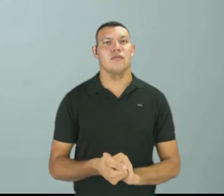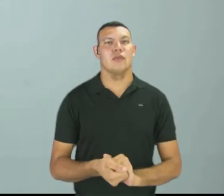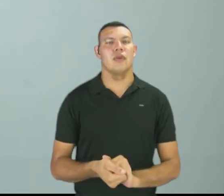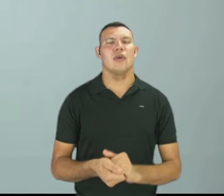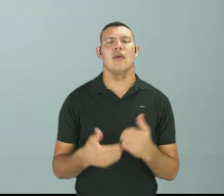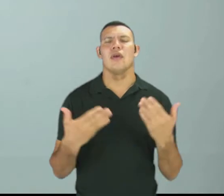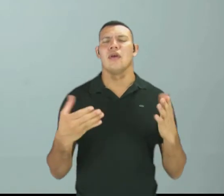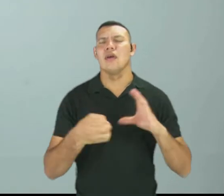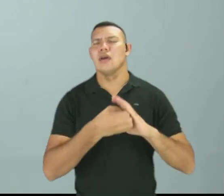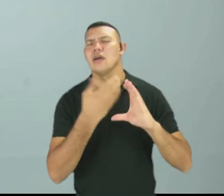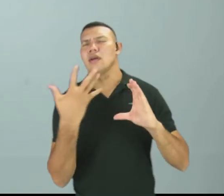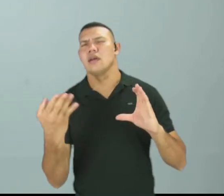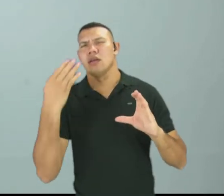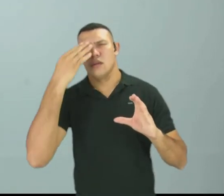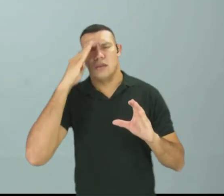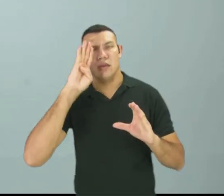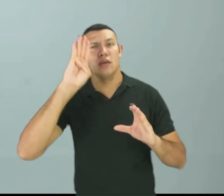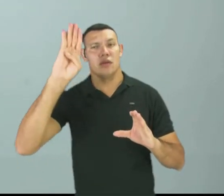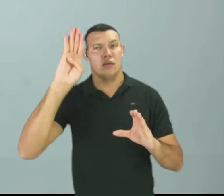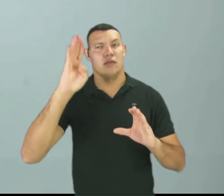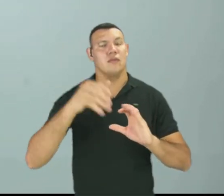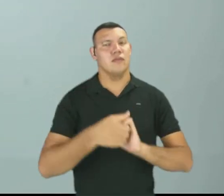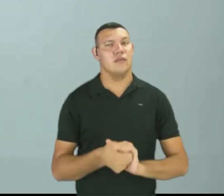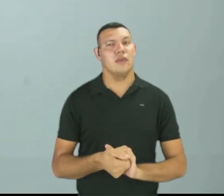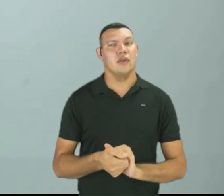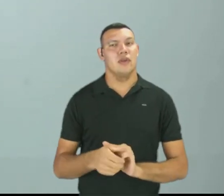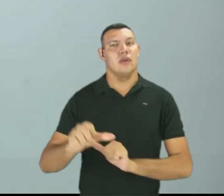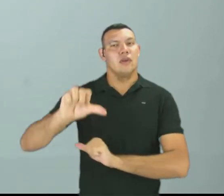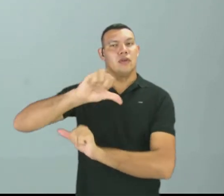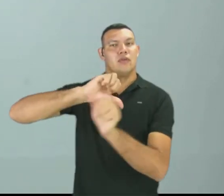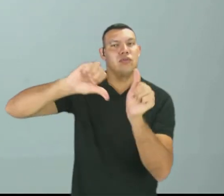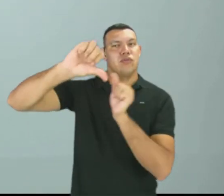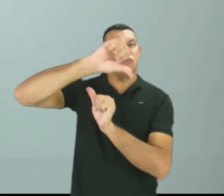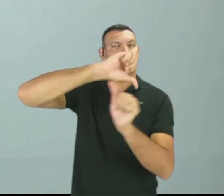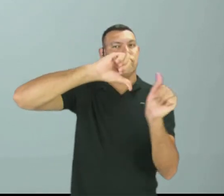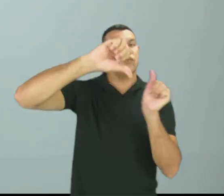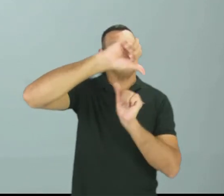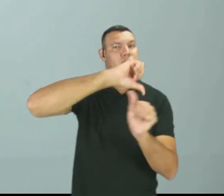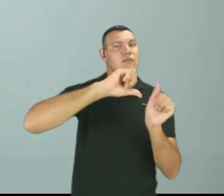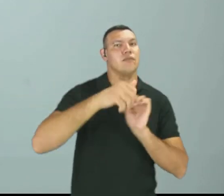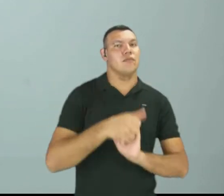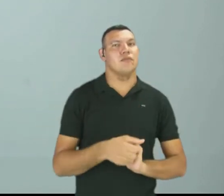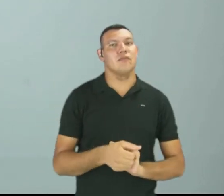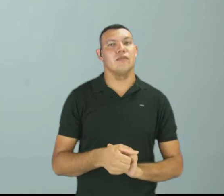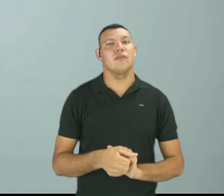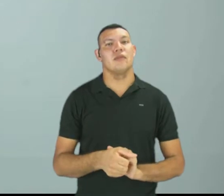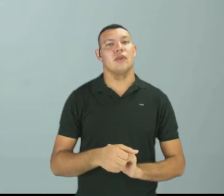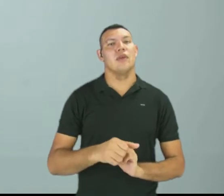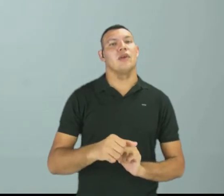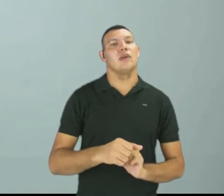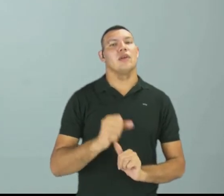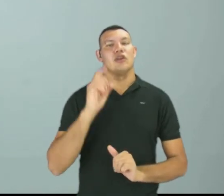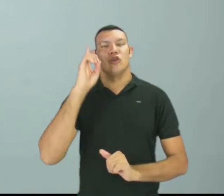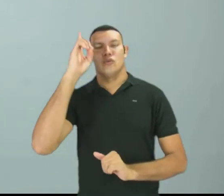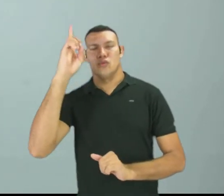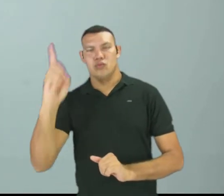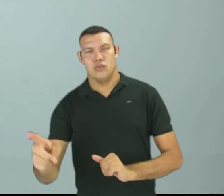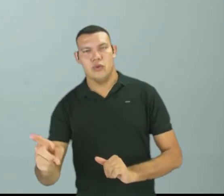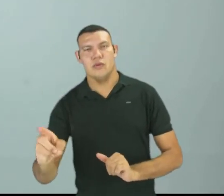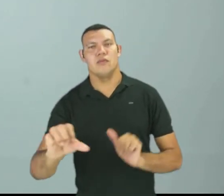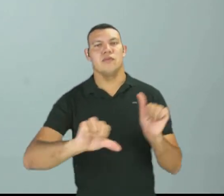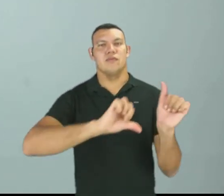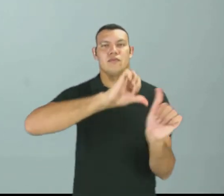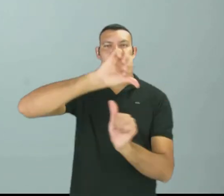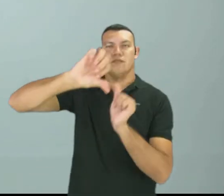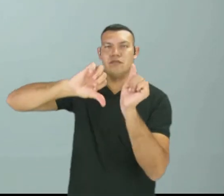reversíveis? A velocidade da reação direta, ela tem que ser igual à velocidade da reação